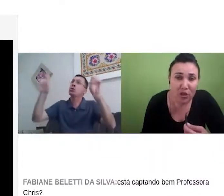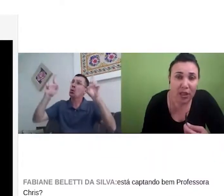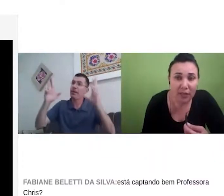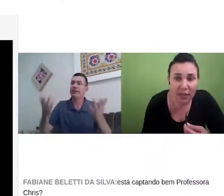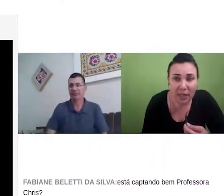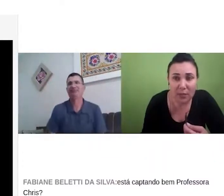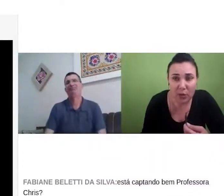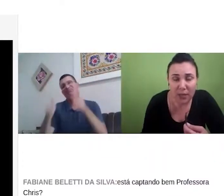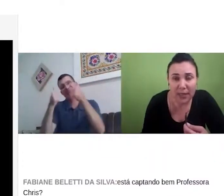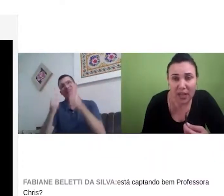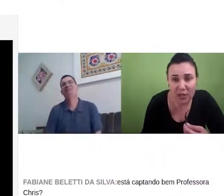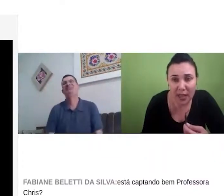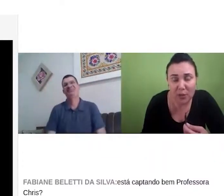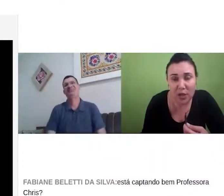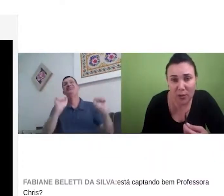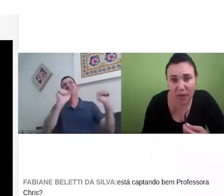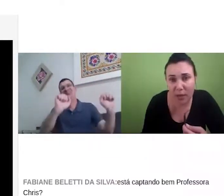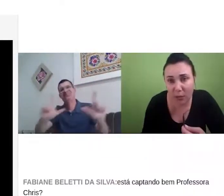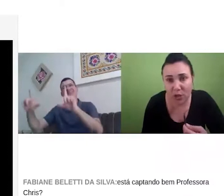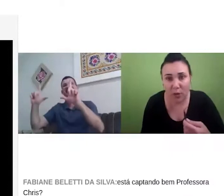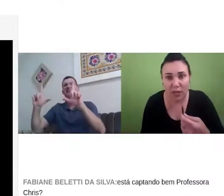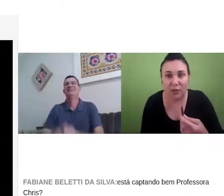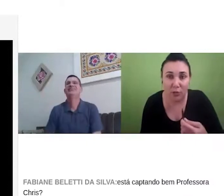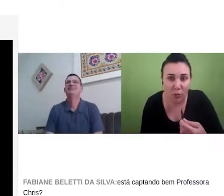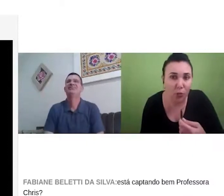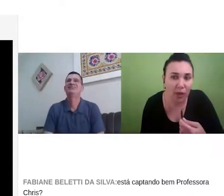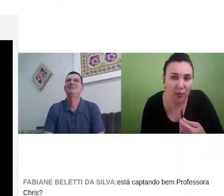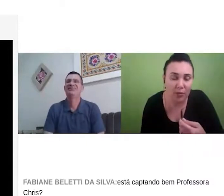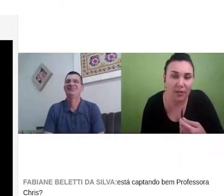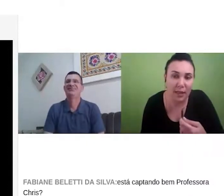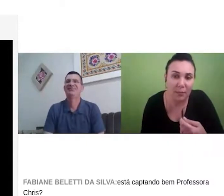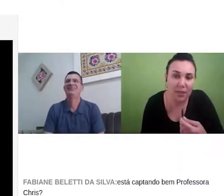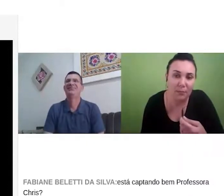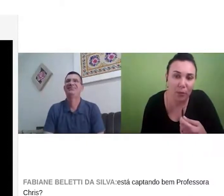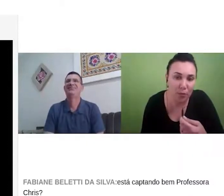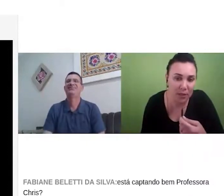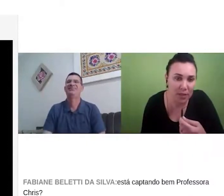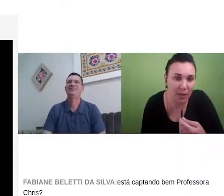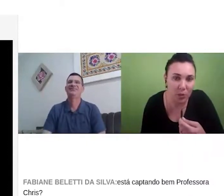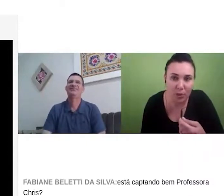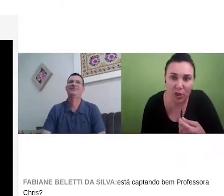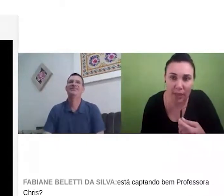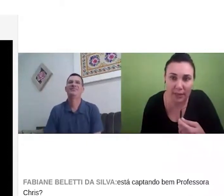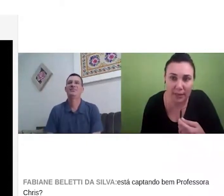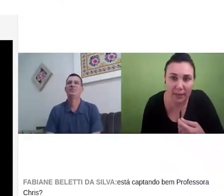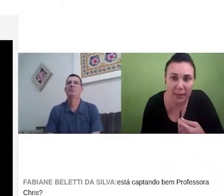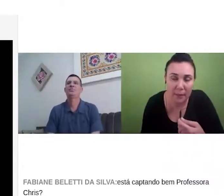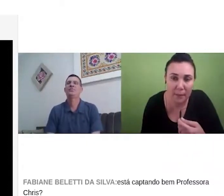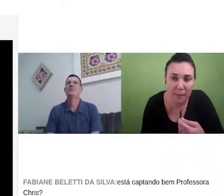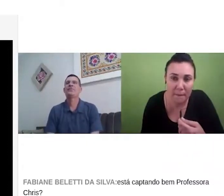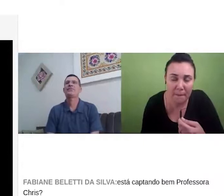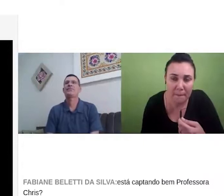A gente tem que ver também a disponibilidade de intérprete. Eu espero que aumente o quadro dos intérpretes. Pode passar o slide, por gentileza.